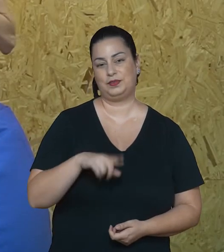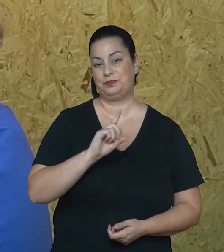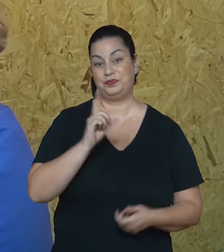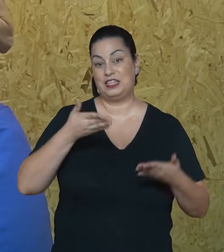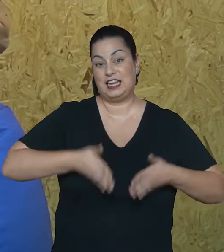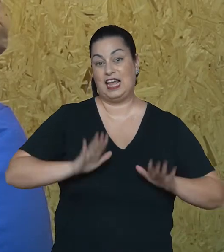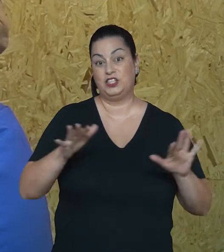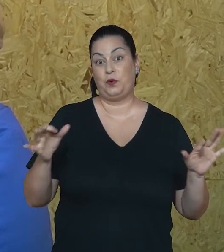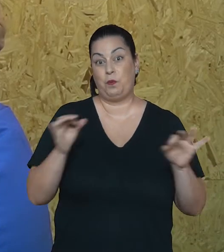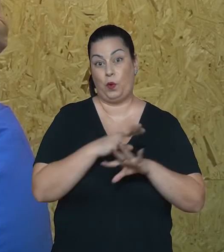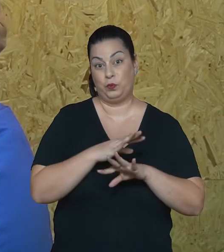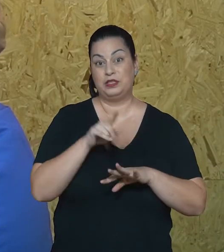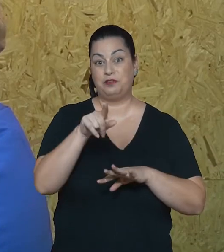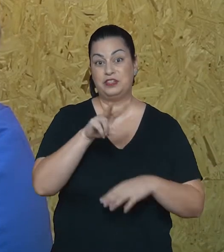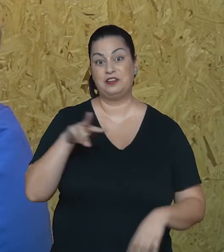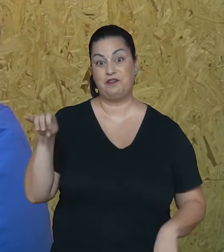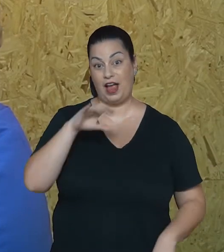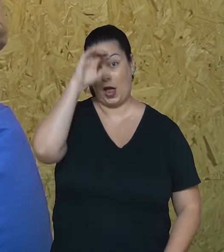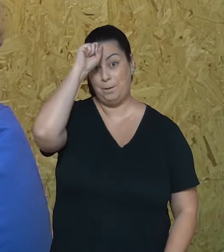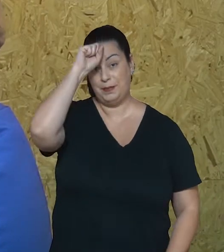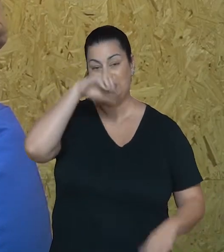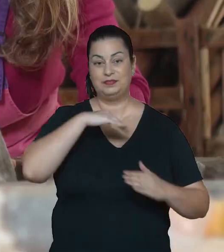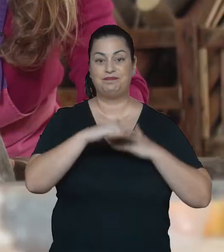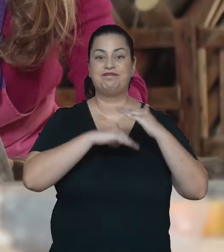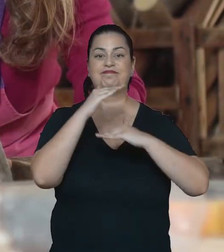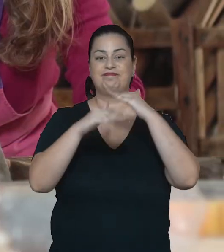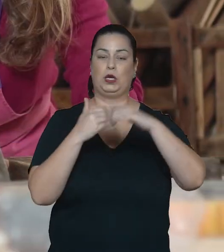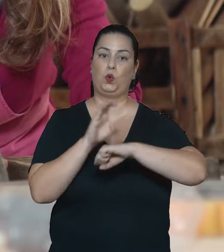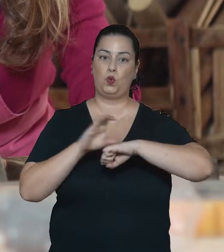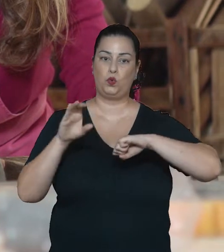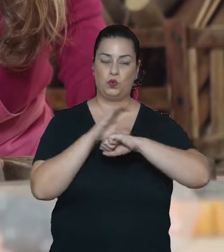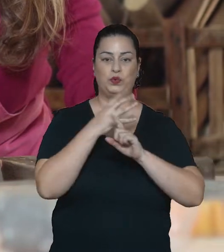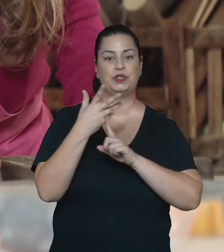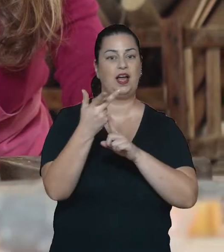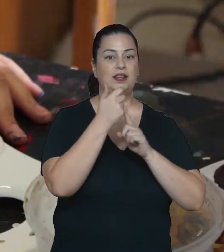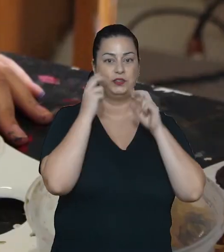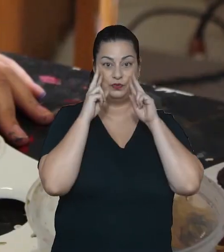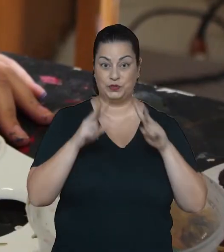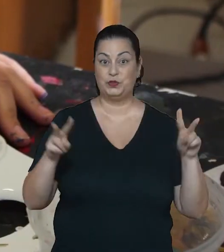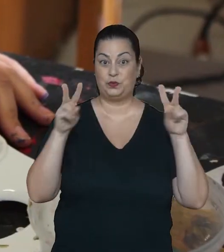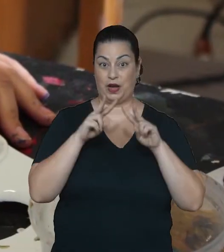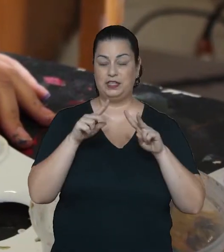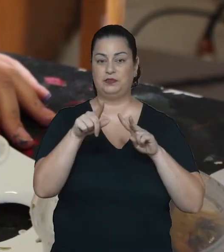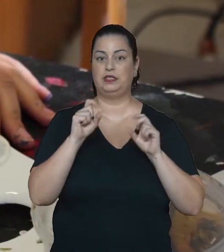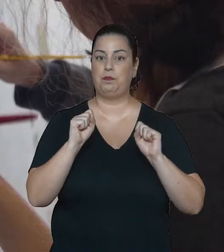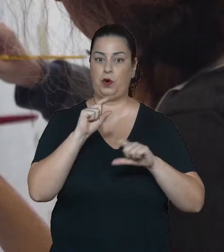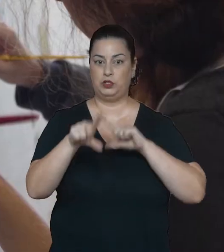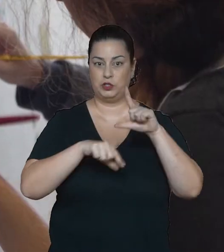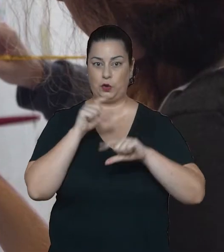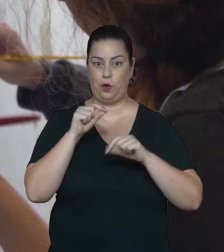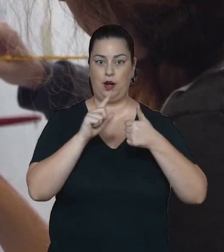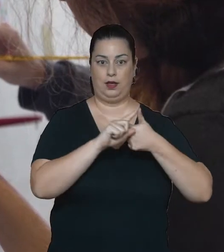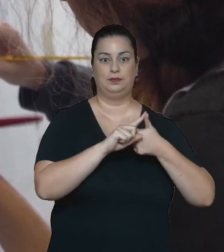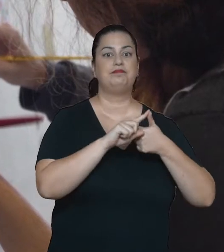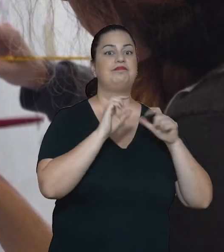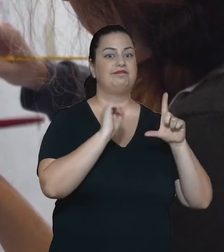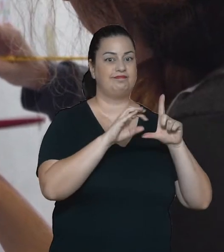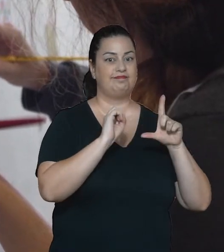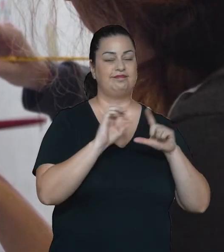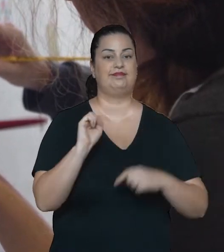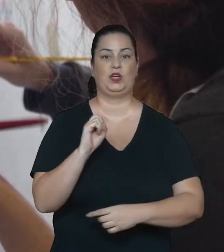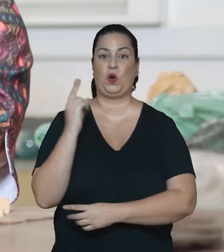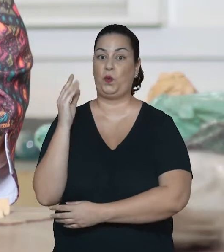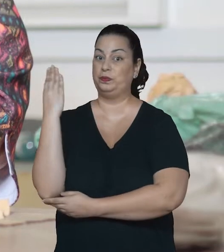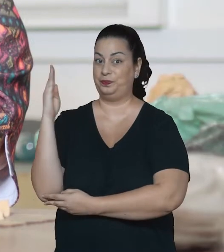não se nasce artista, não! Torna-se uma! O curso de artes visuais tem a possibilidade de bacharelado ou